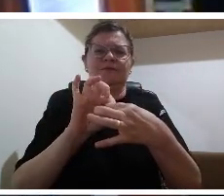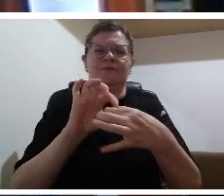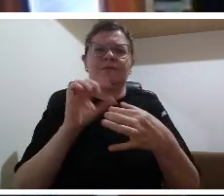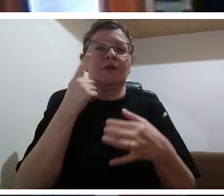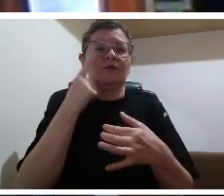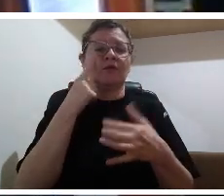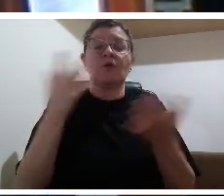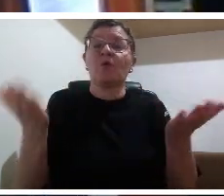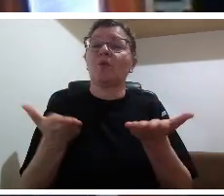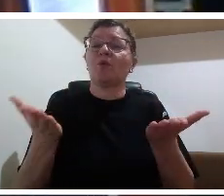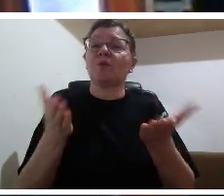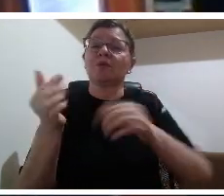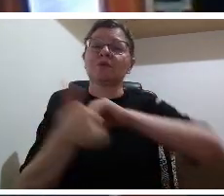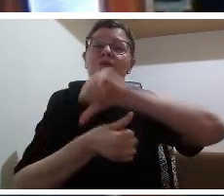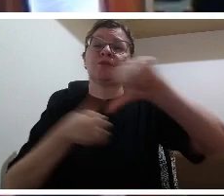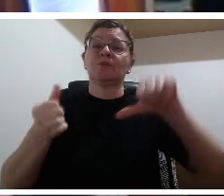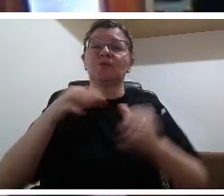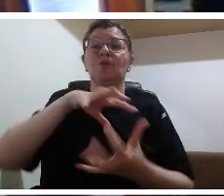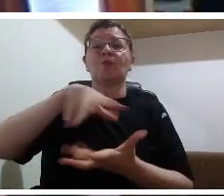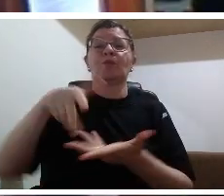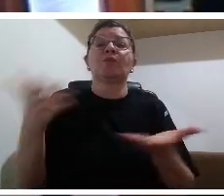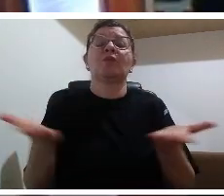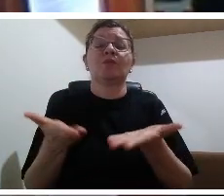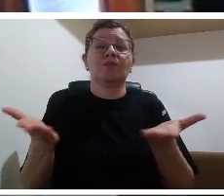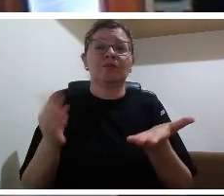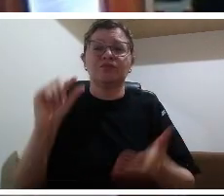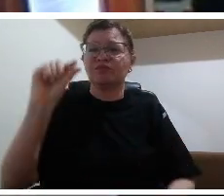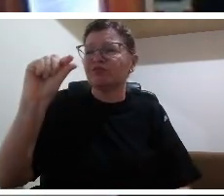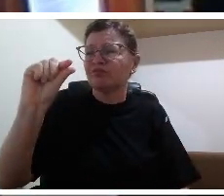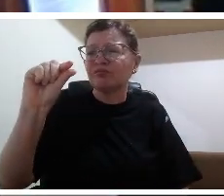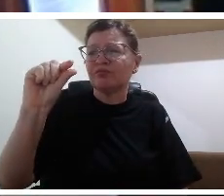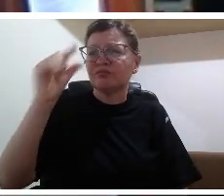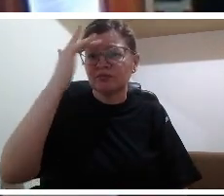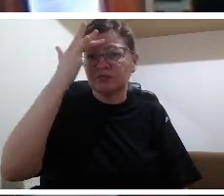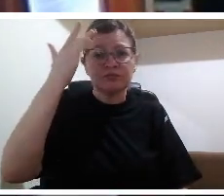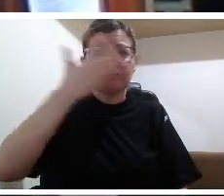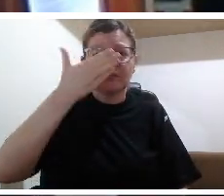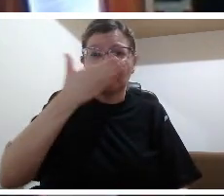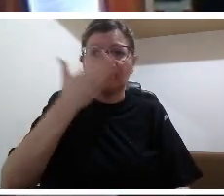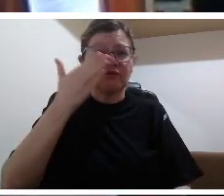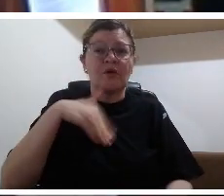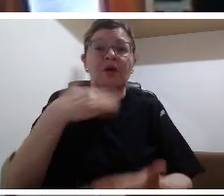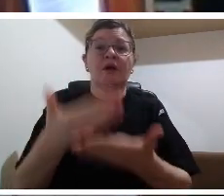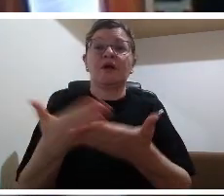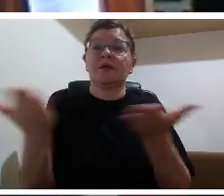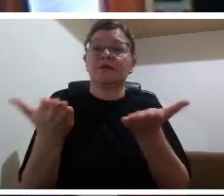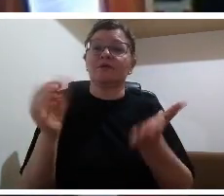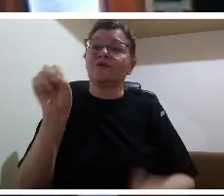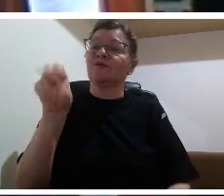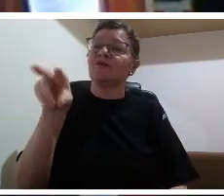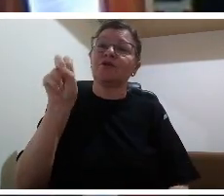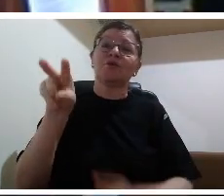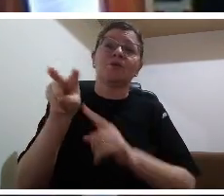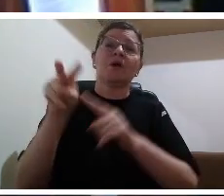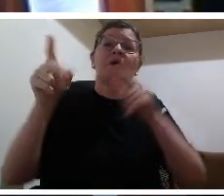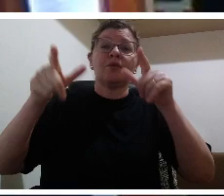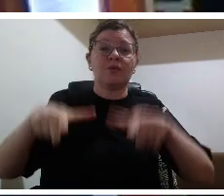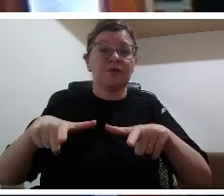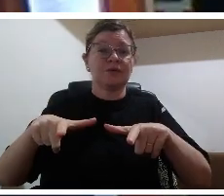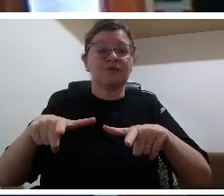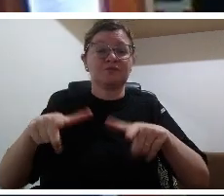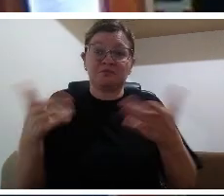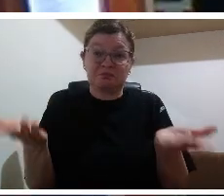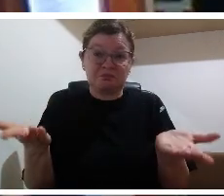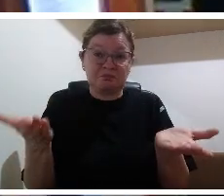é o vírus onde está o vírus no entanto o distanciamento social todas as precauções tudo isso nos leva a atos